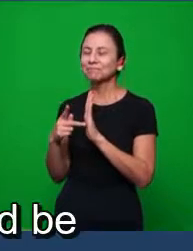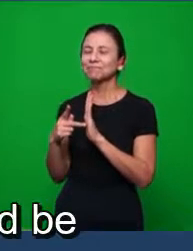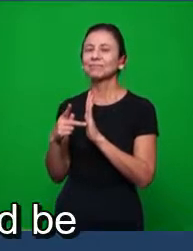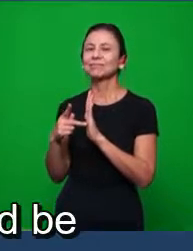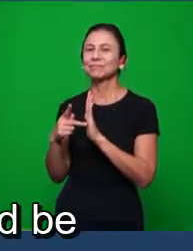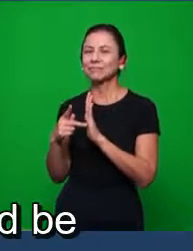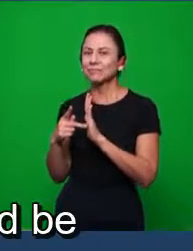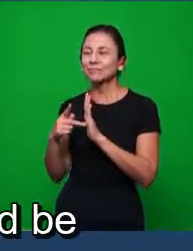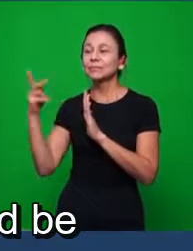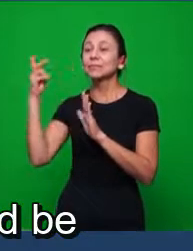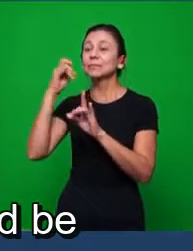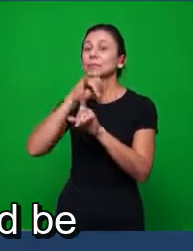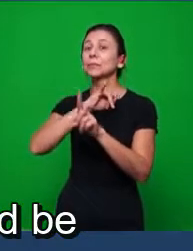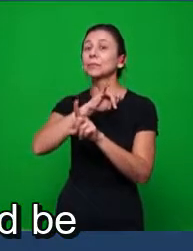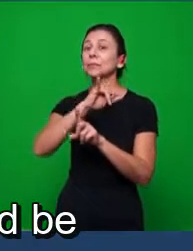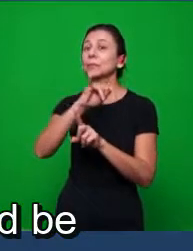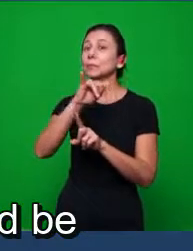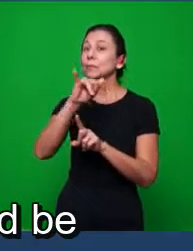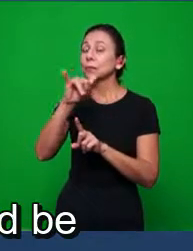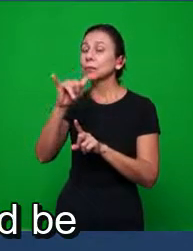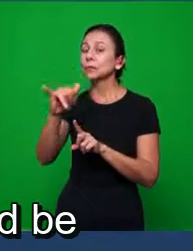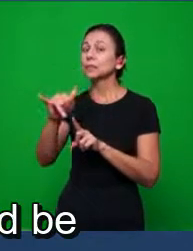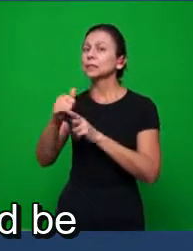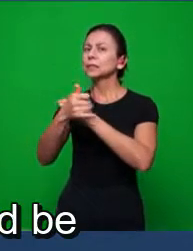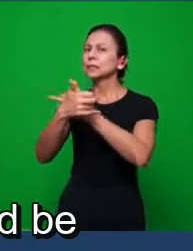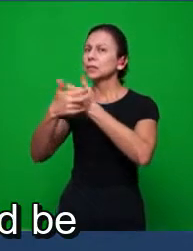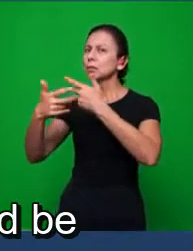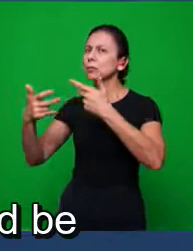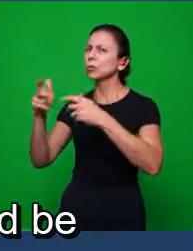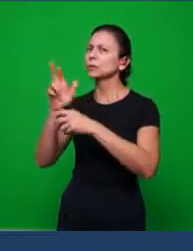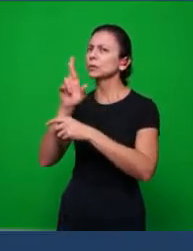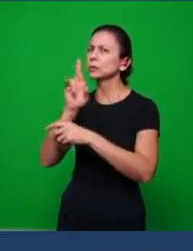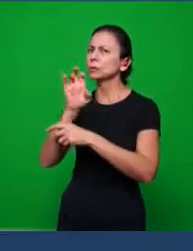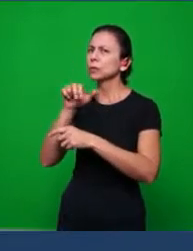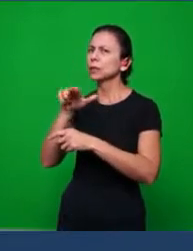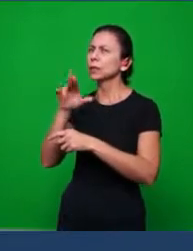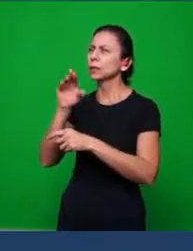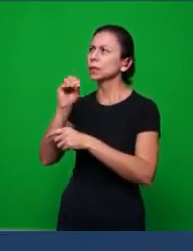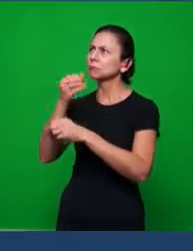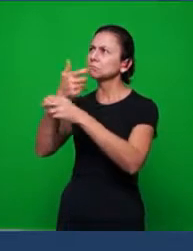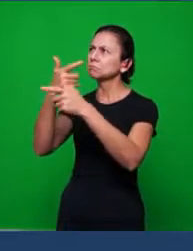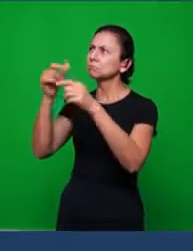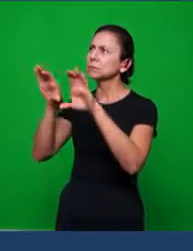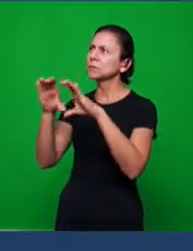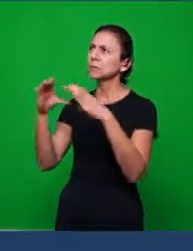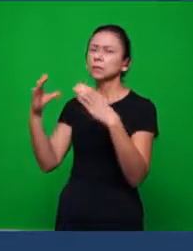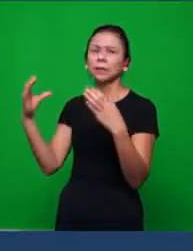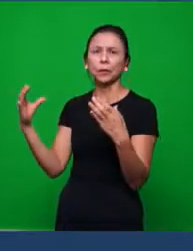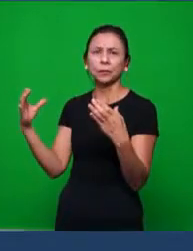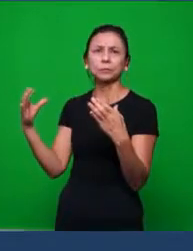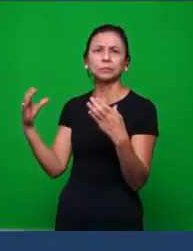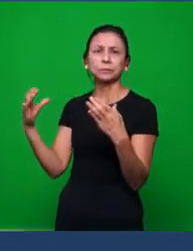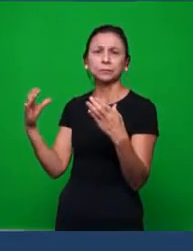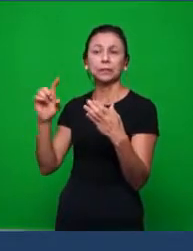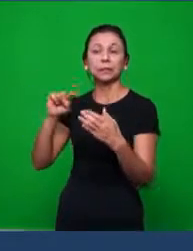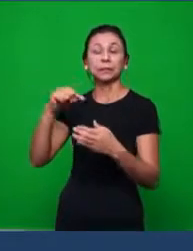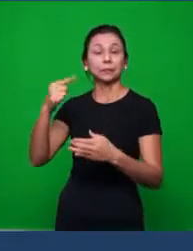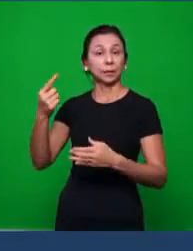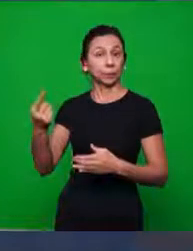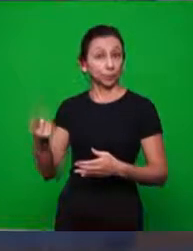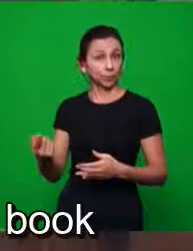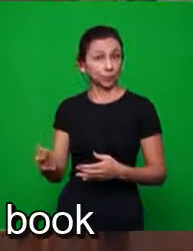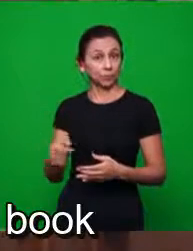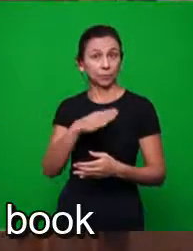como profecia a respeito do reino e como seria o reino. Já depois da sua ressurreição,